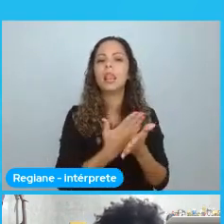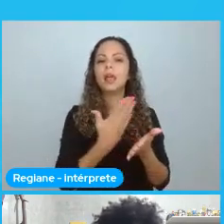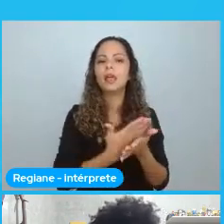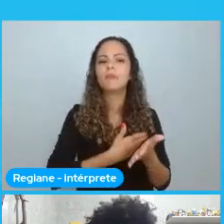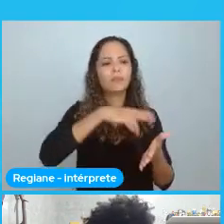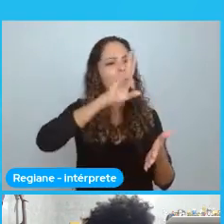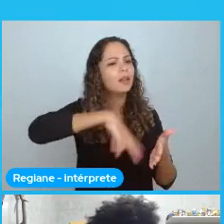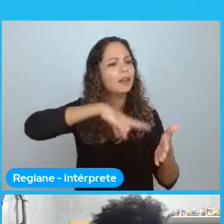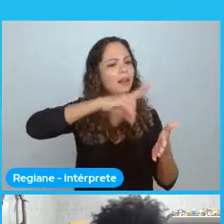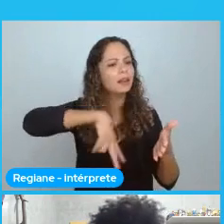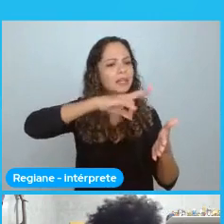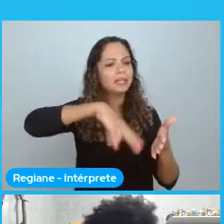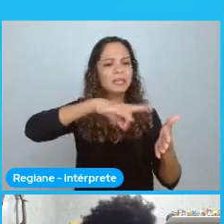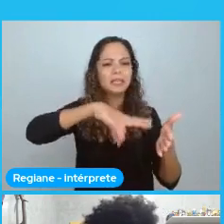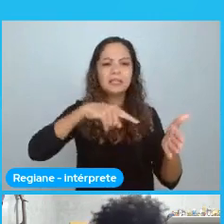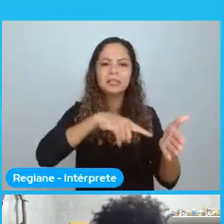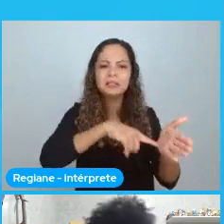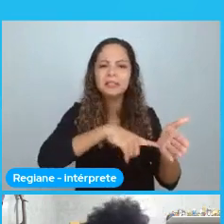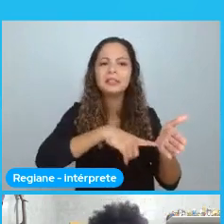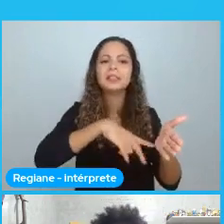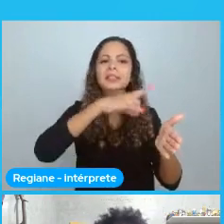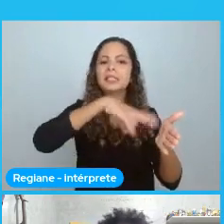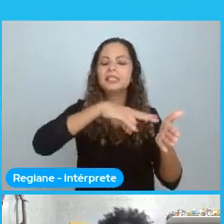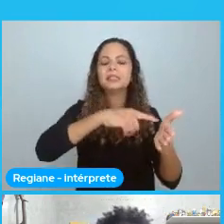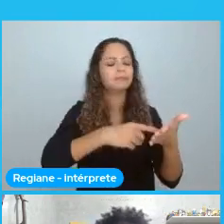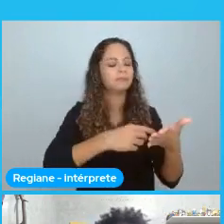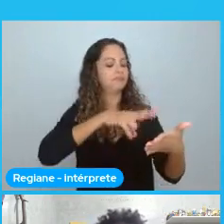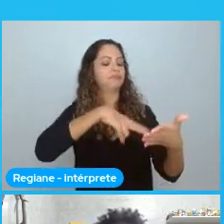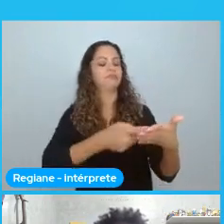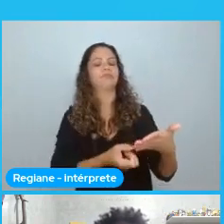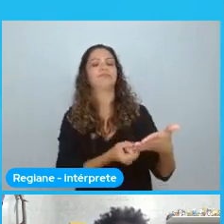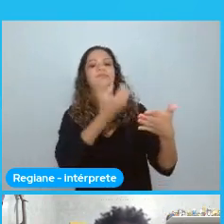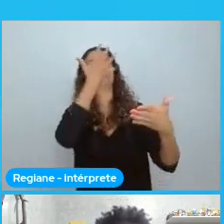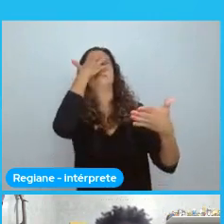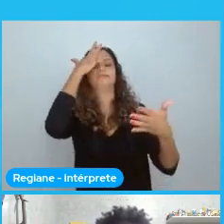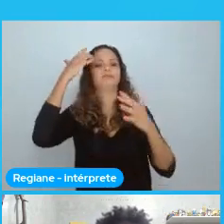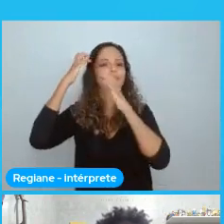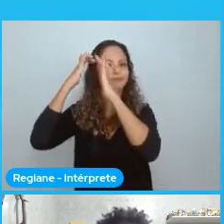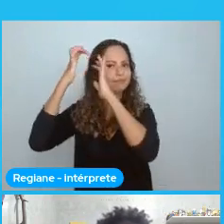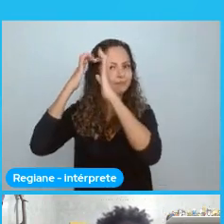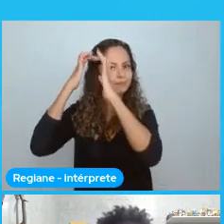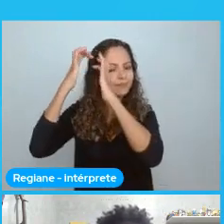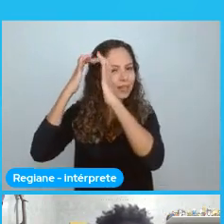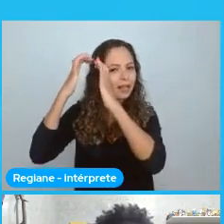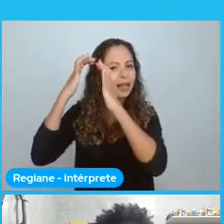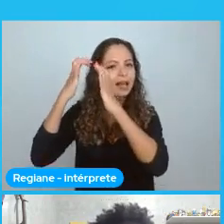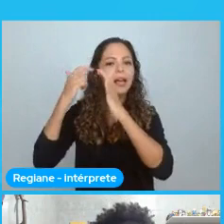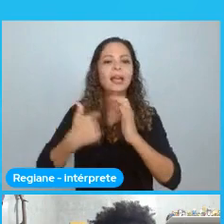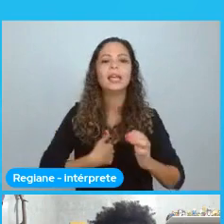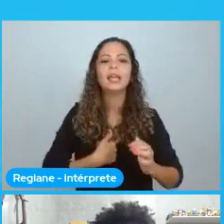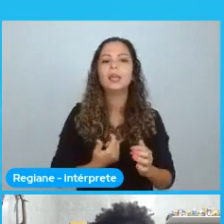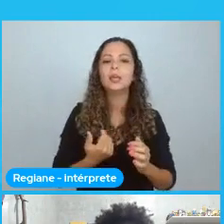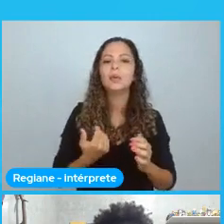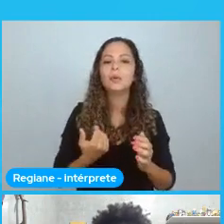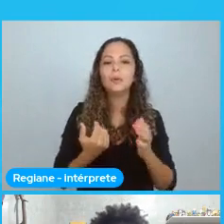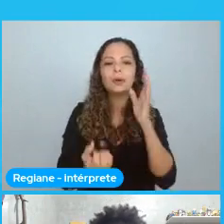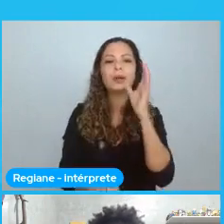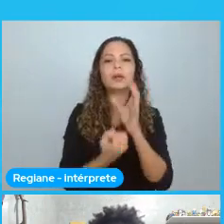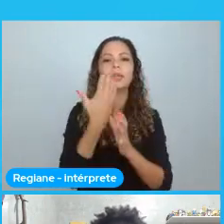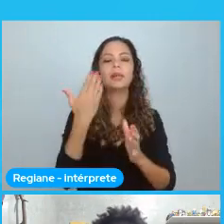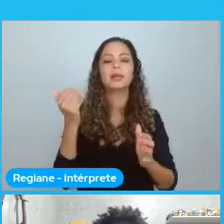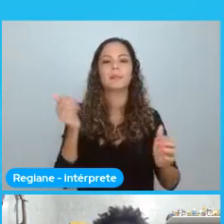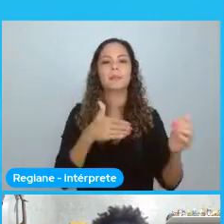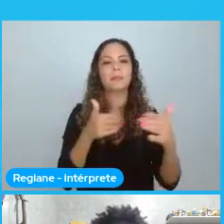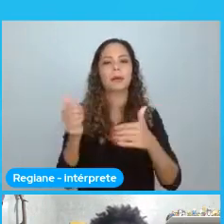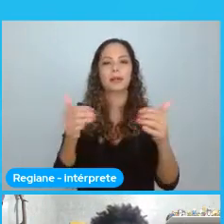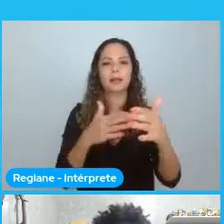livro. Vim várias reflexões. E foi a partir desse livro. Que eu criei. A palestra. Que eu falei. Que está